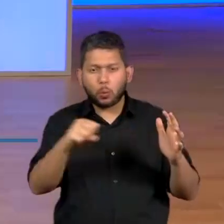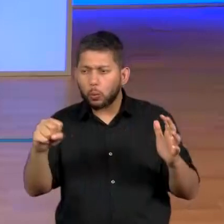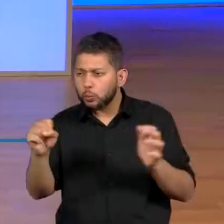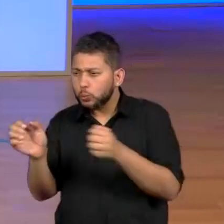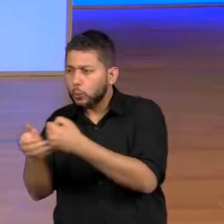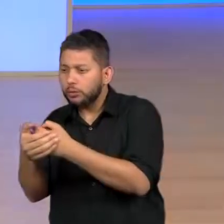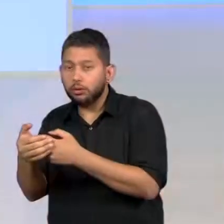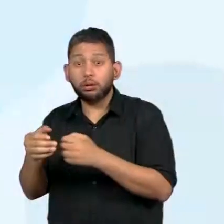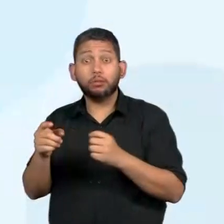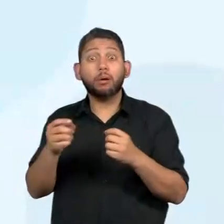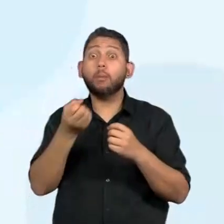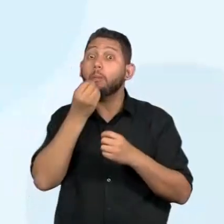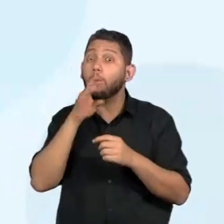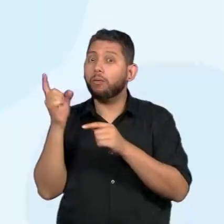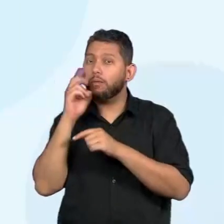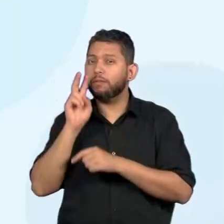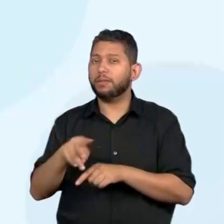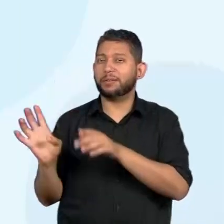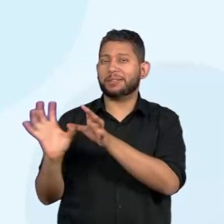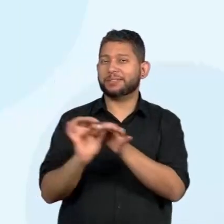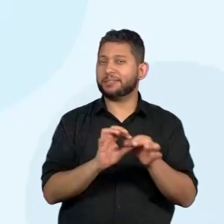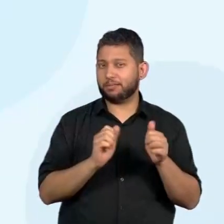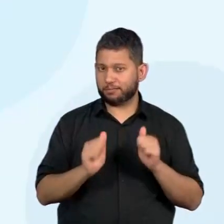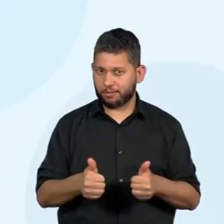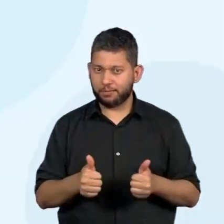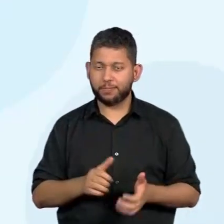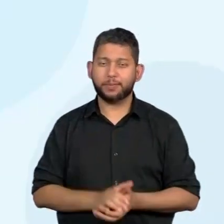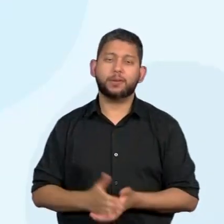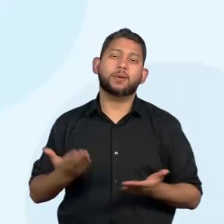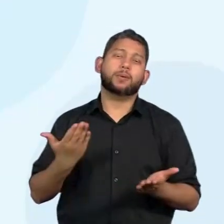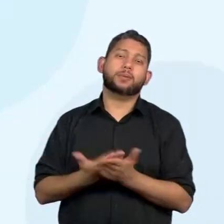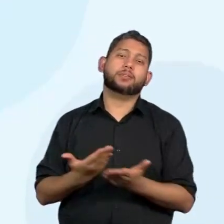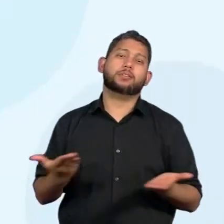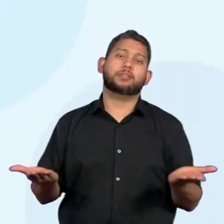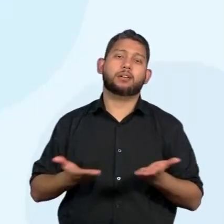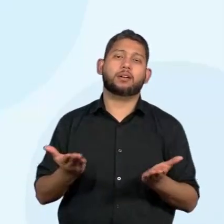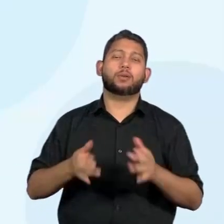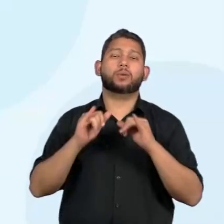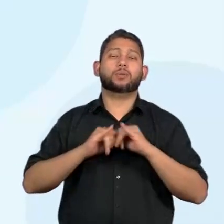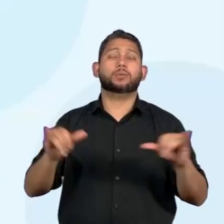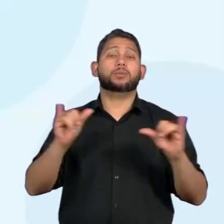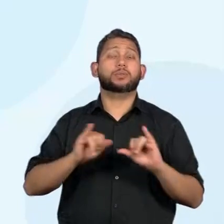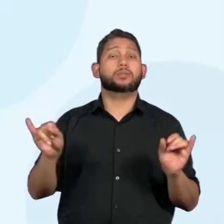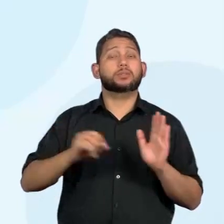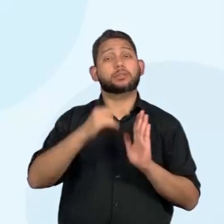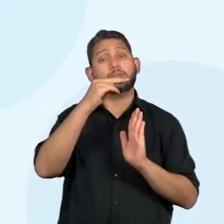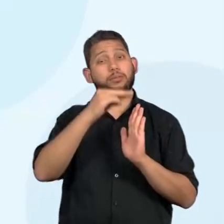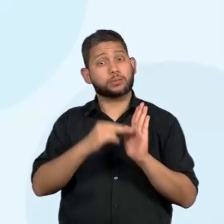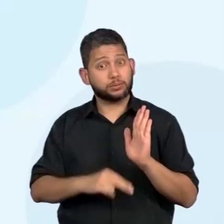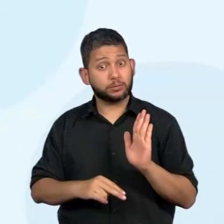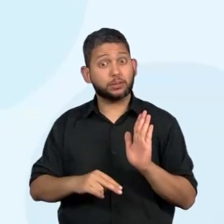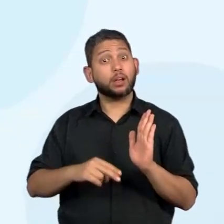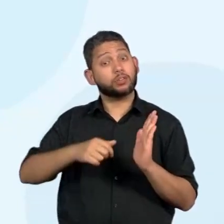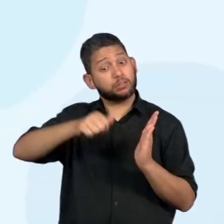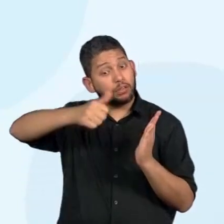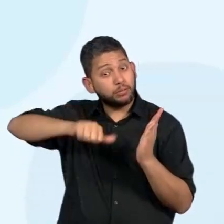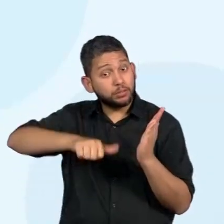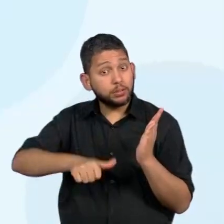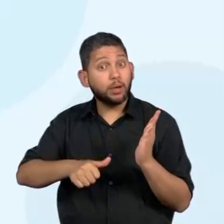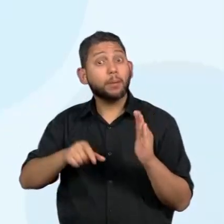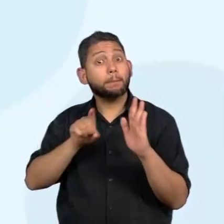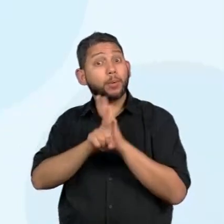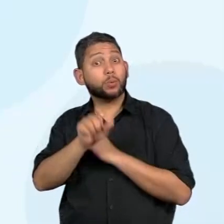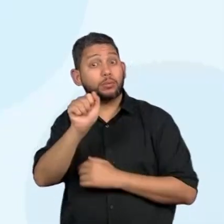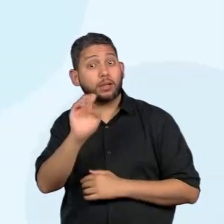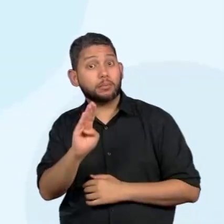mesmo. Então, nesta aula realizamos a compreensão de uma notícia por meio de questões com alternativa.